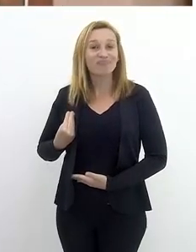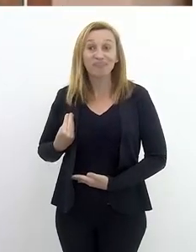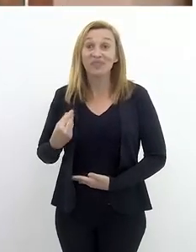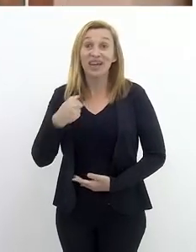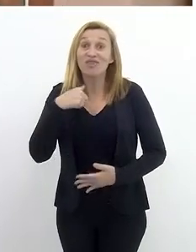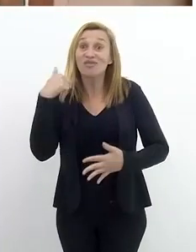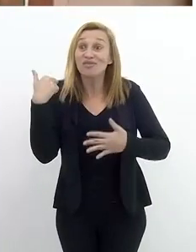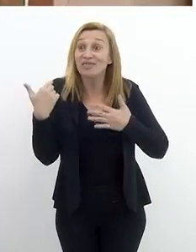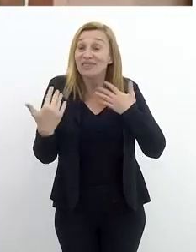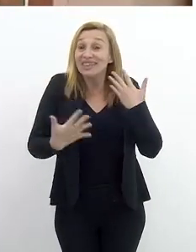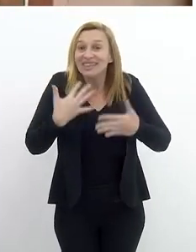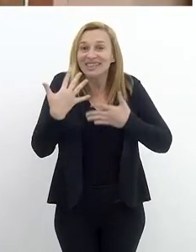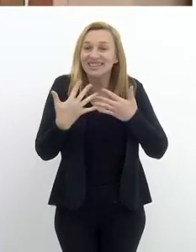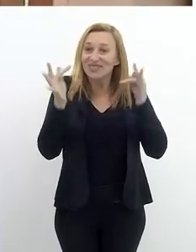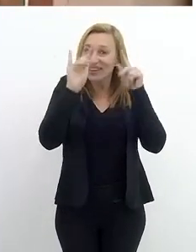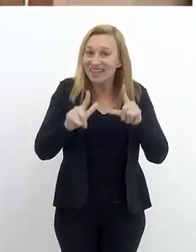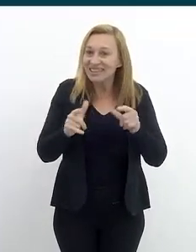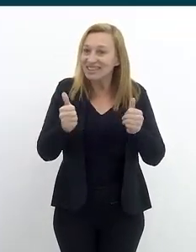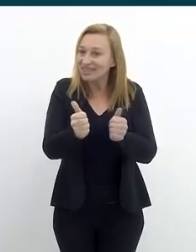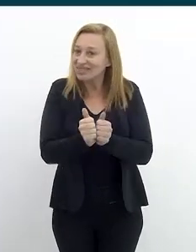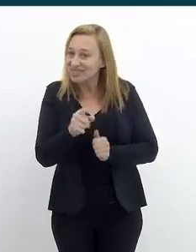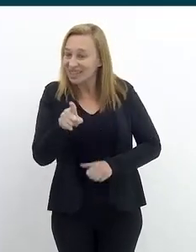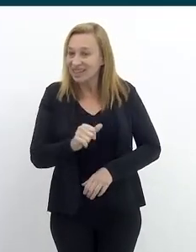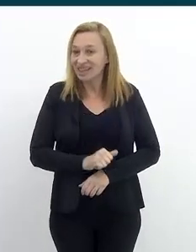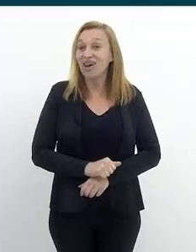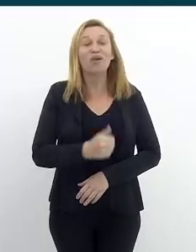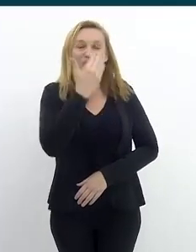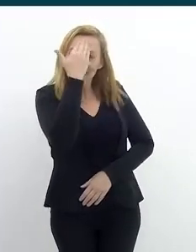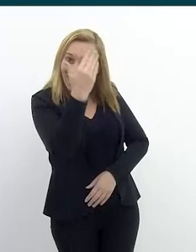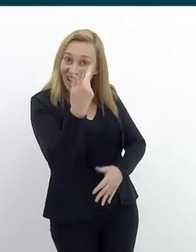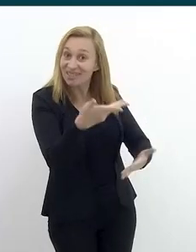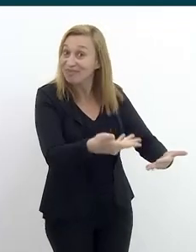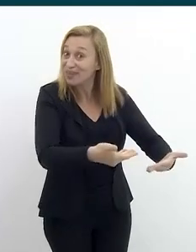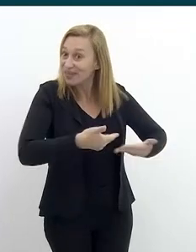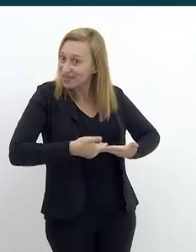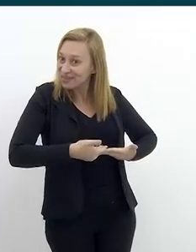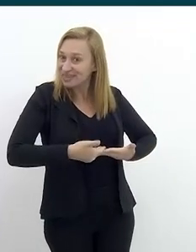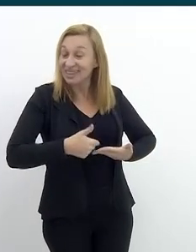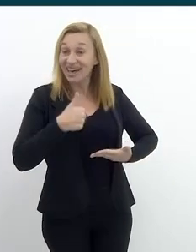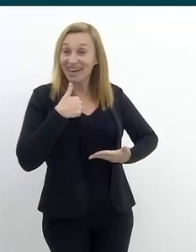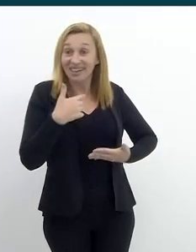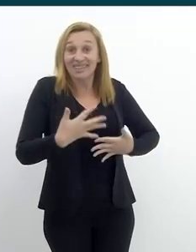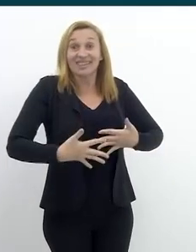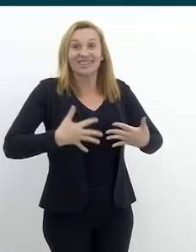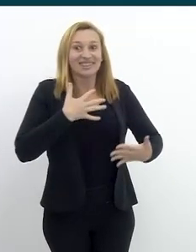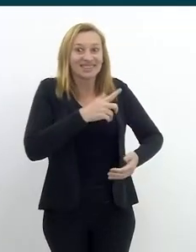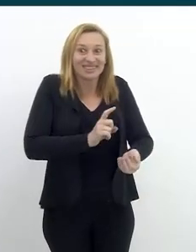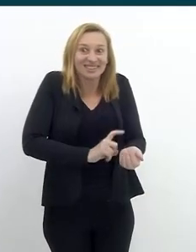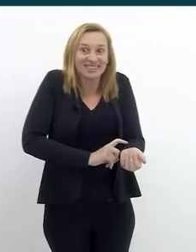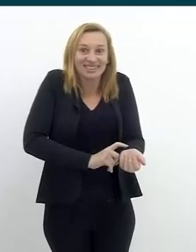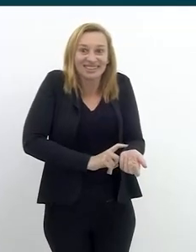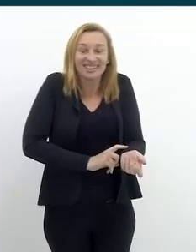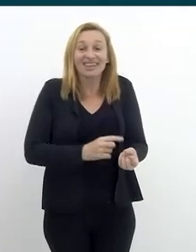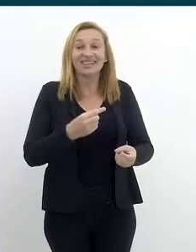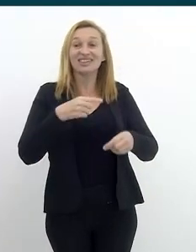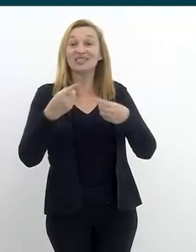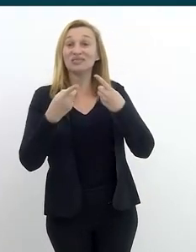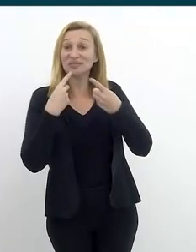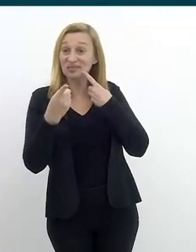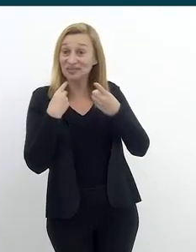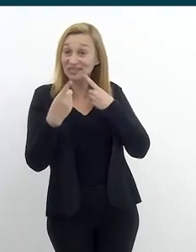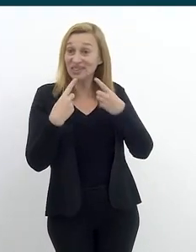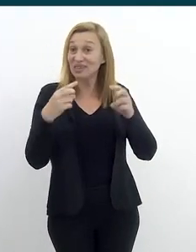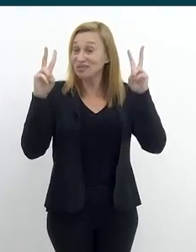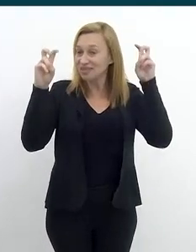estou super feliz de poder te receber aqui. Muito obrigada pelo convite, estou muito ansiosa para participar do debate, um tema tão